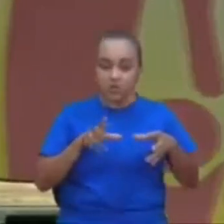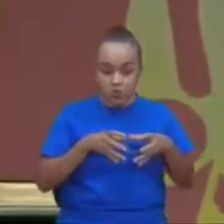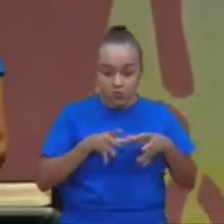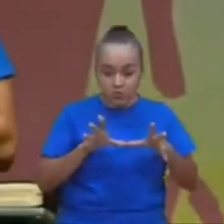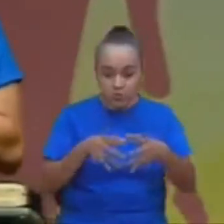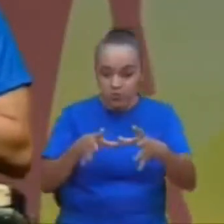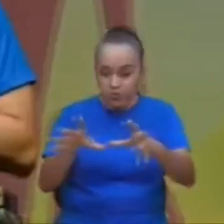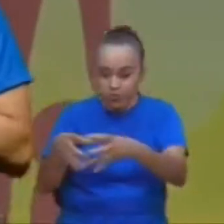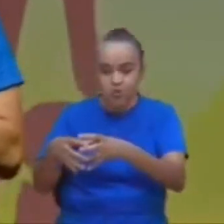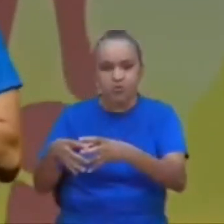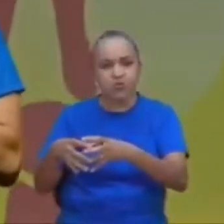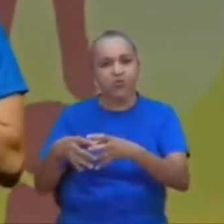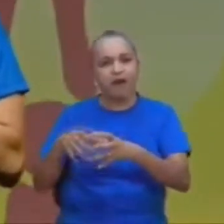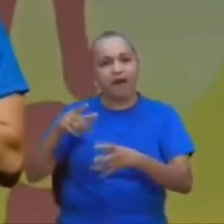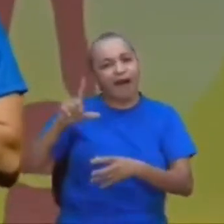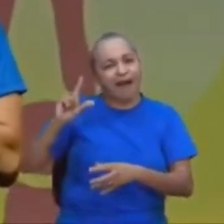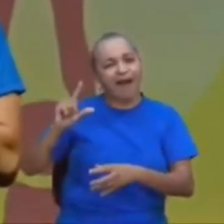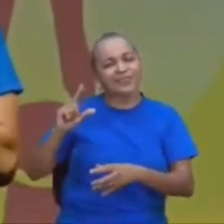noite, Kids,